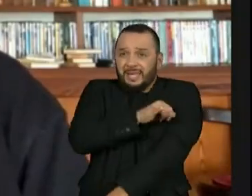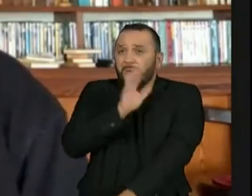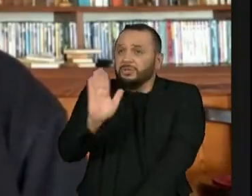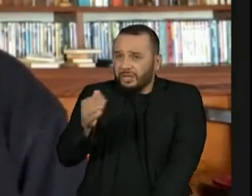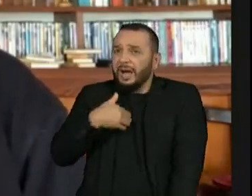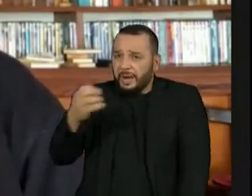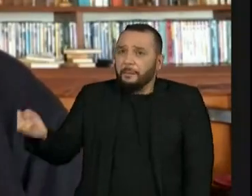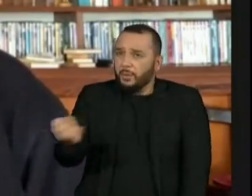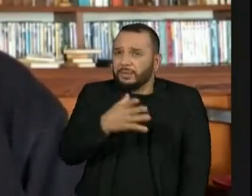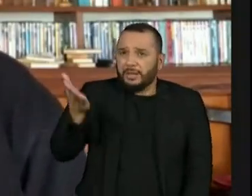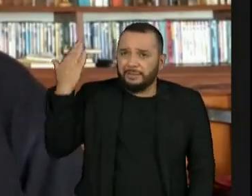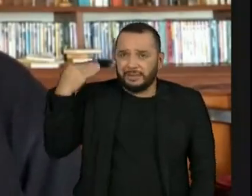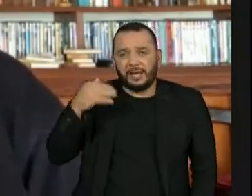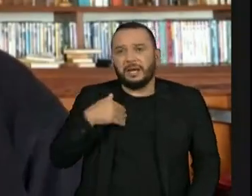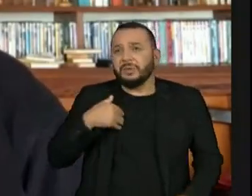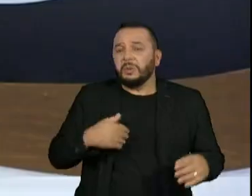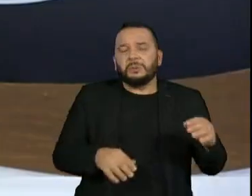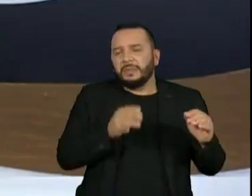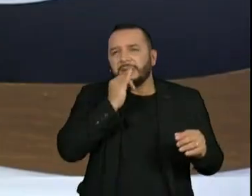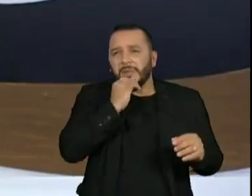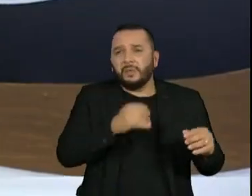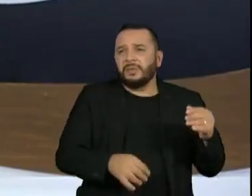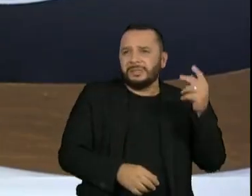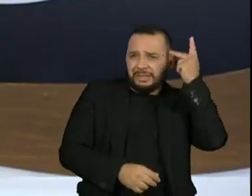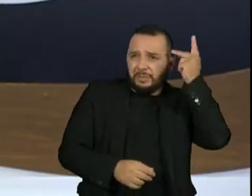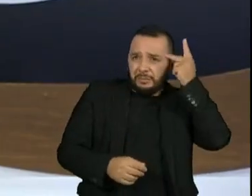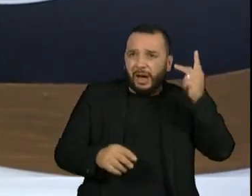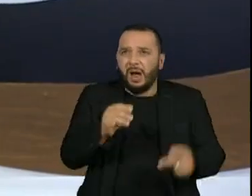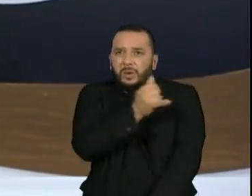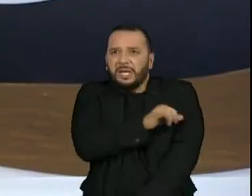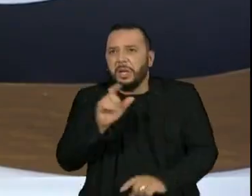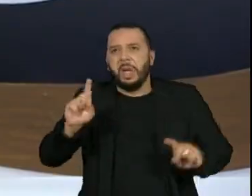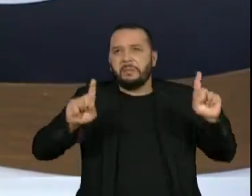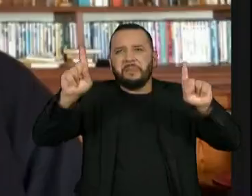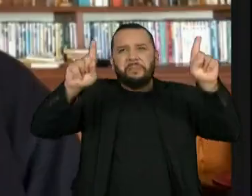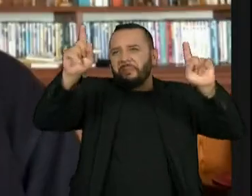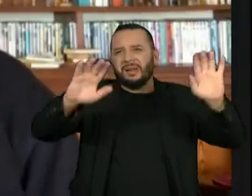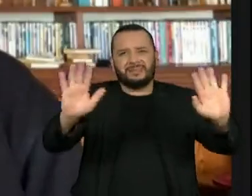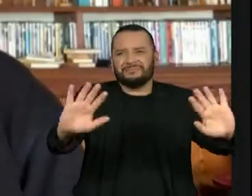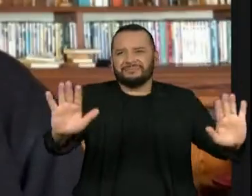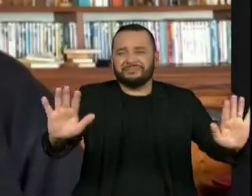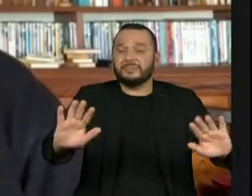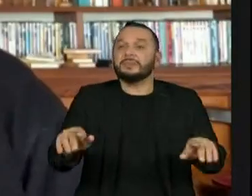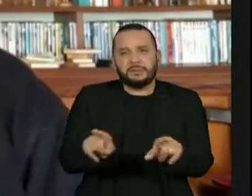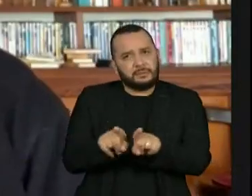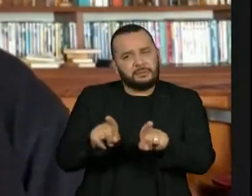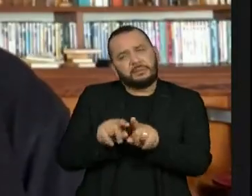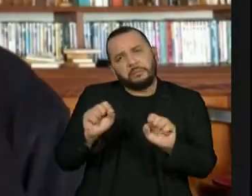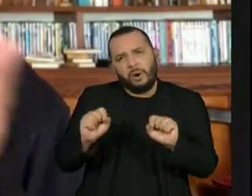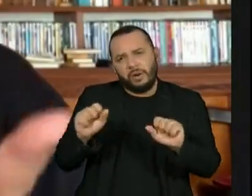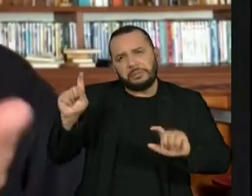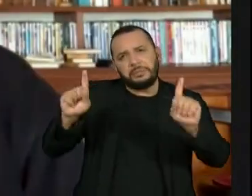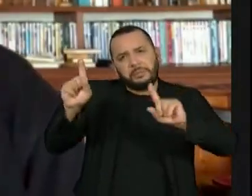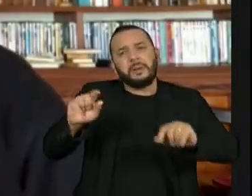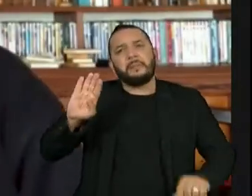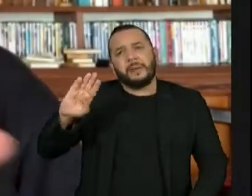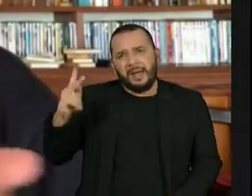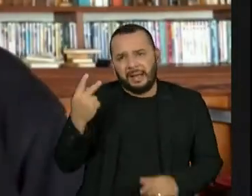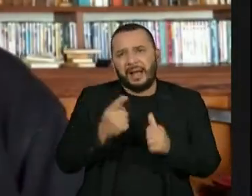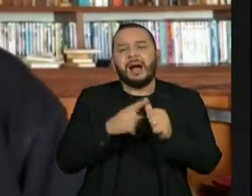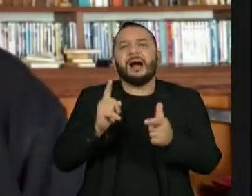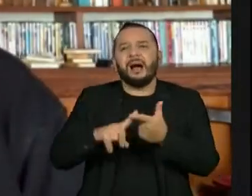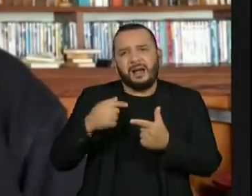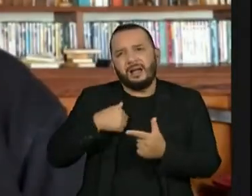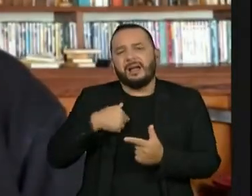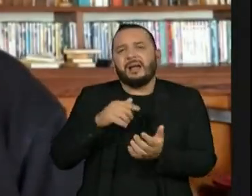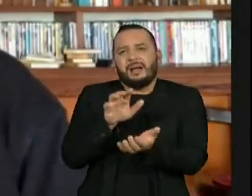campeonato de modernismo com o São Paulo, talvez Belo Horizonte ou Recife ou o Rio Grande do Norte,